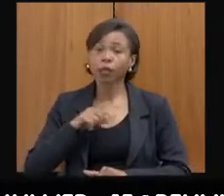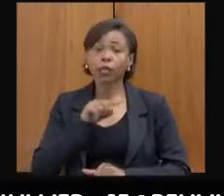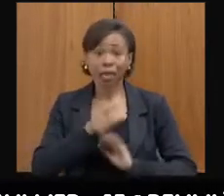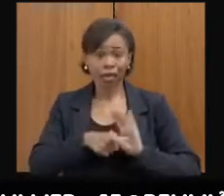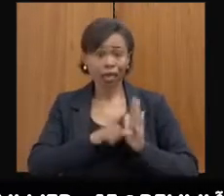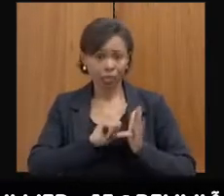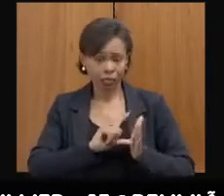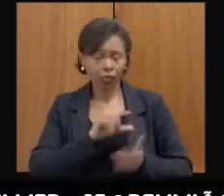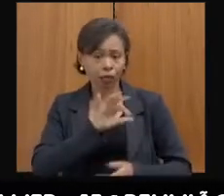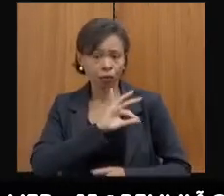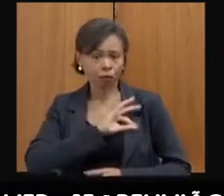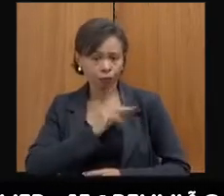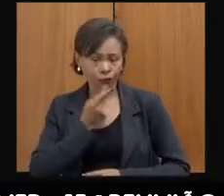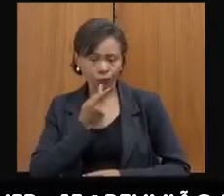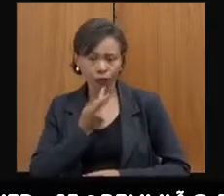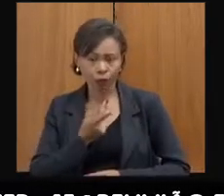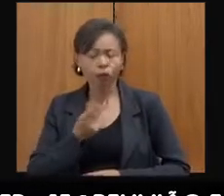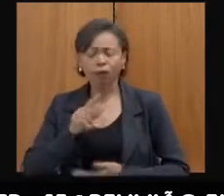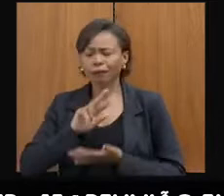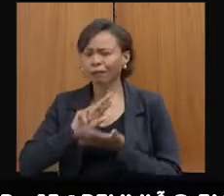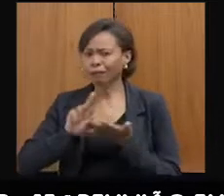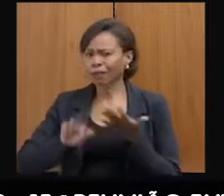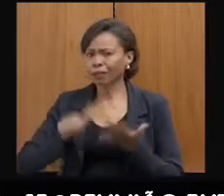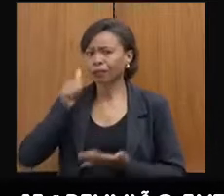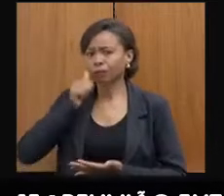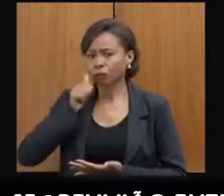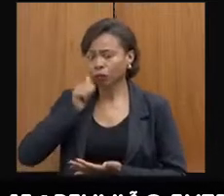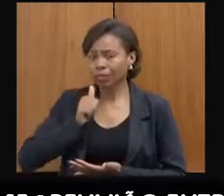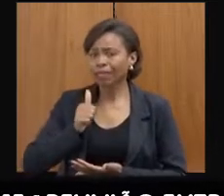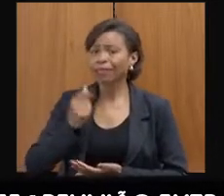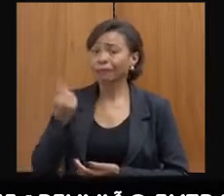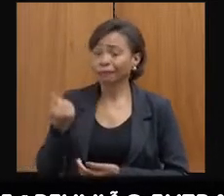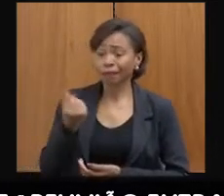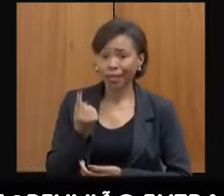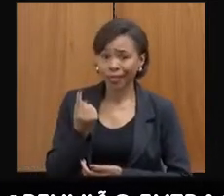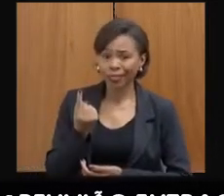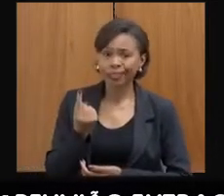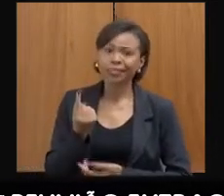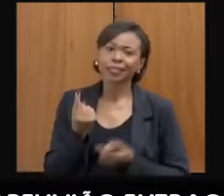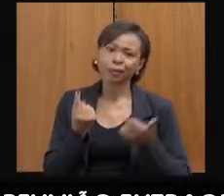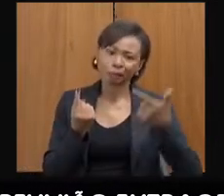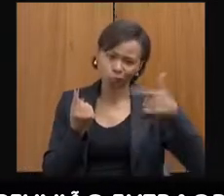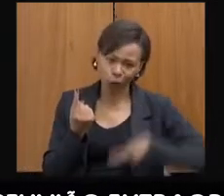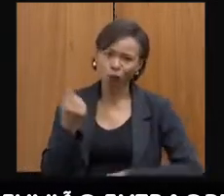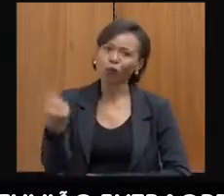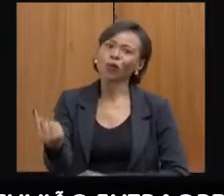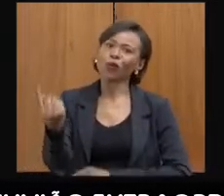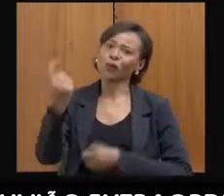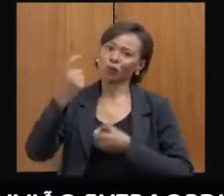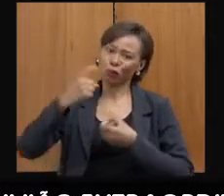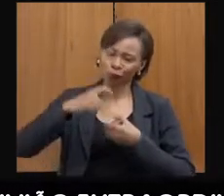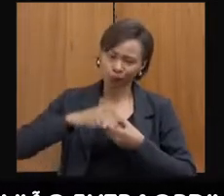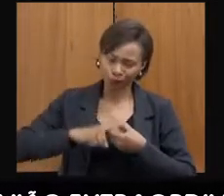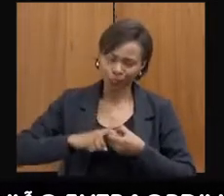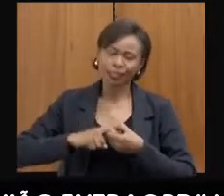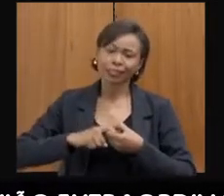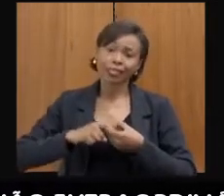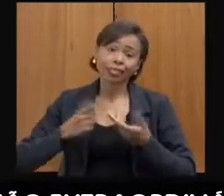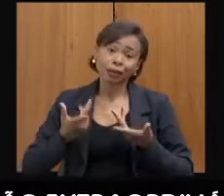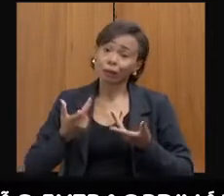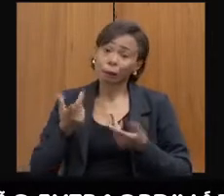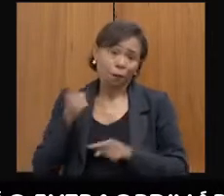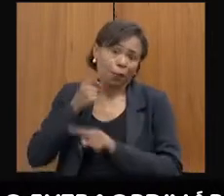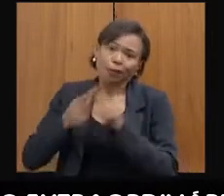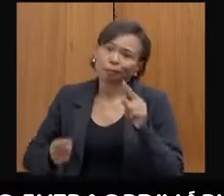muitas mulheres passam mais de uma vez pelo serviço, né, não tem como a gente impedir que ela